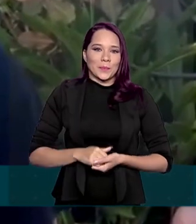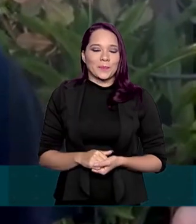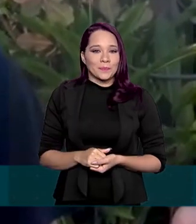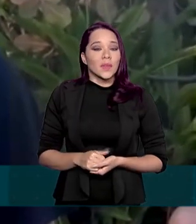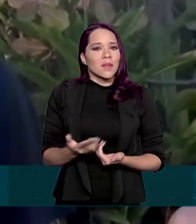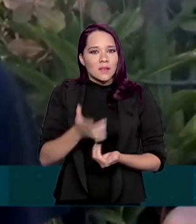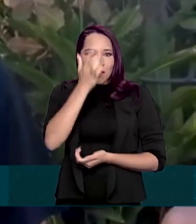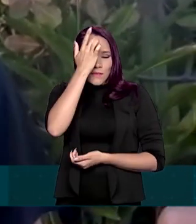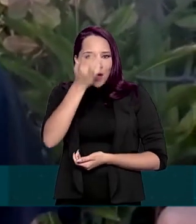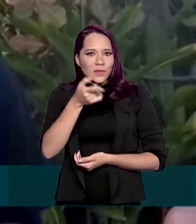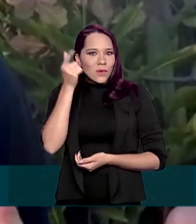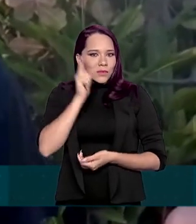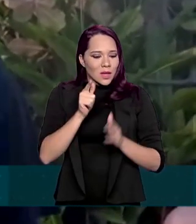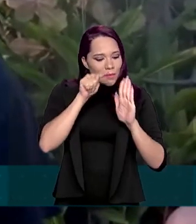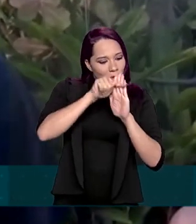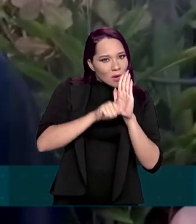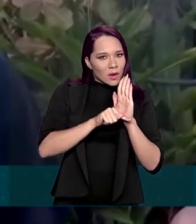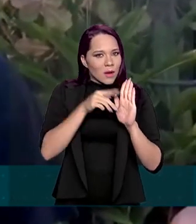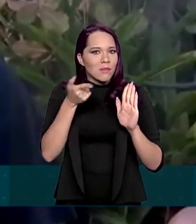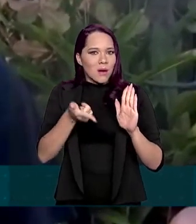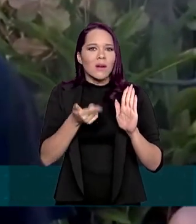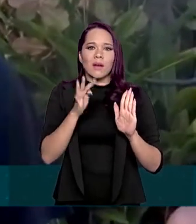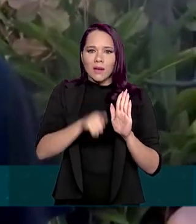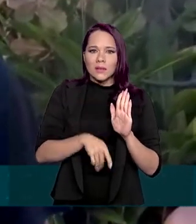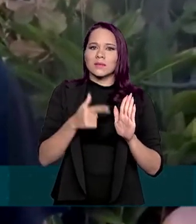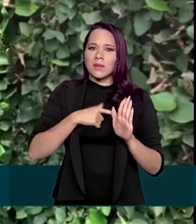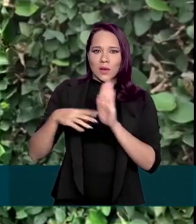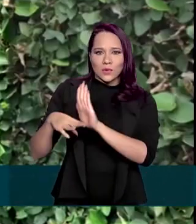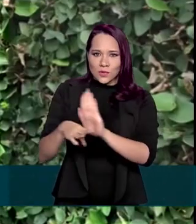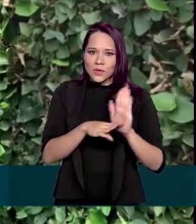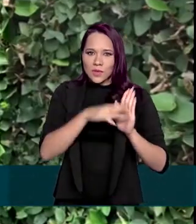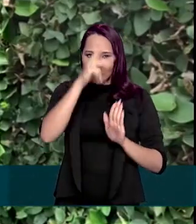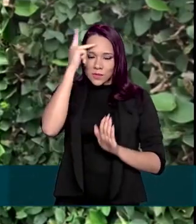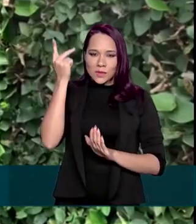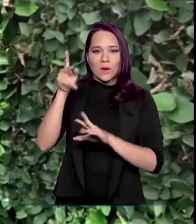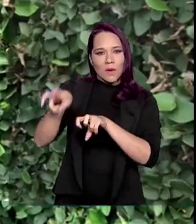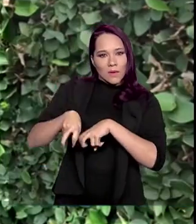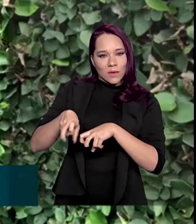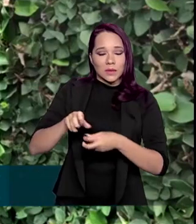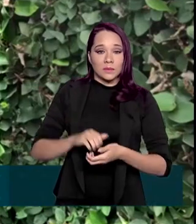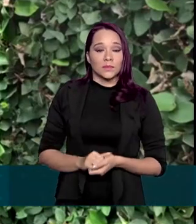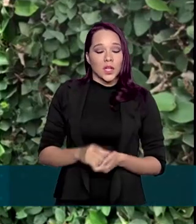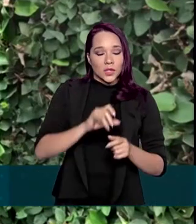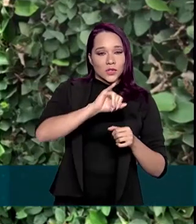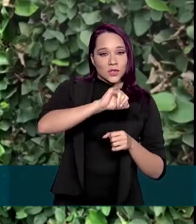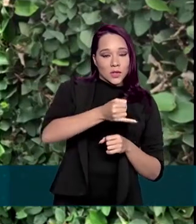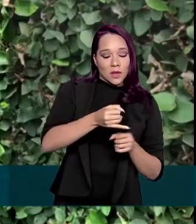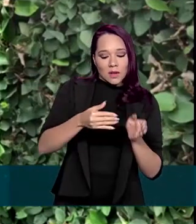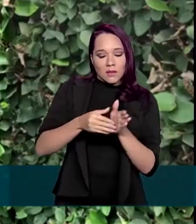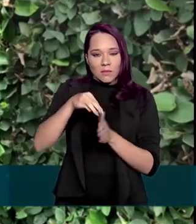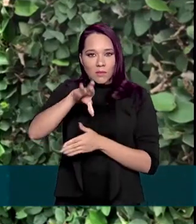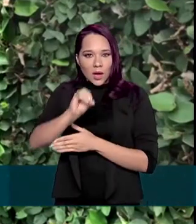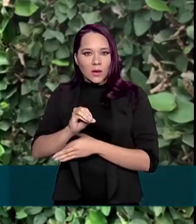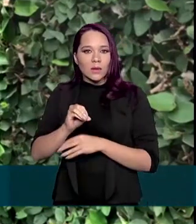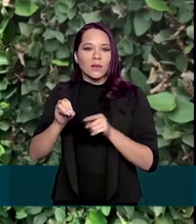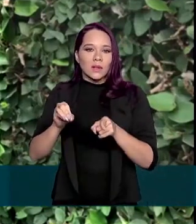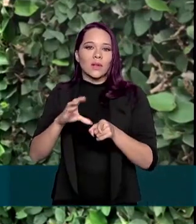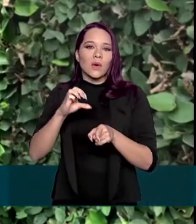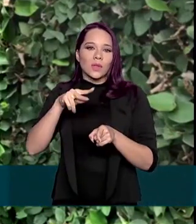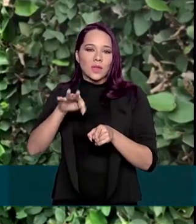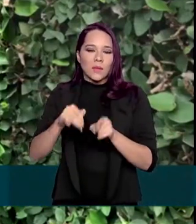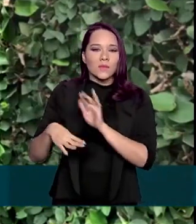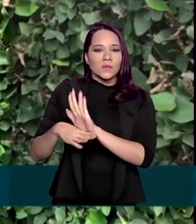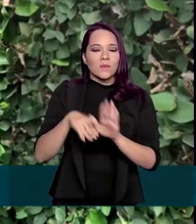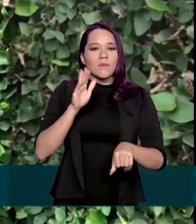muito fácil participar do programa. Esse programa está realmente ajudando o produtor rural. De janeiro a maio deste ano, a Conab atendeu mais de 11 mil